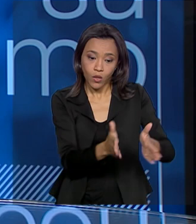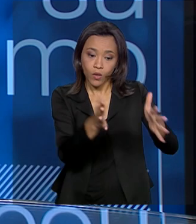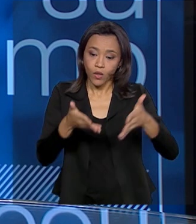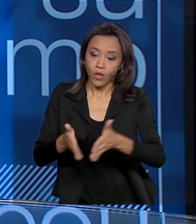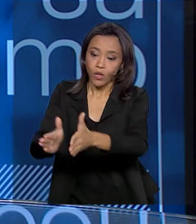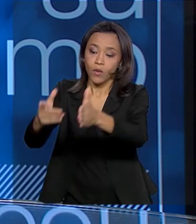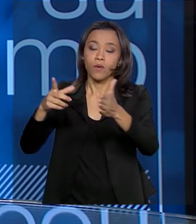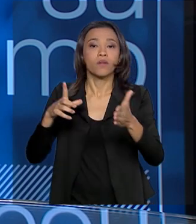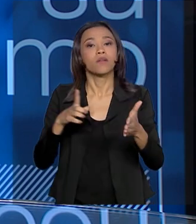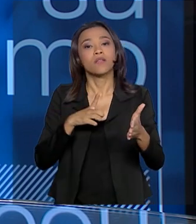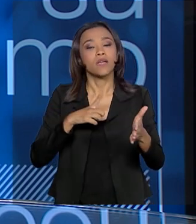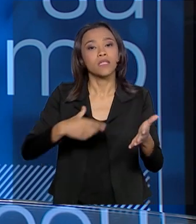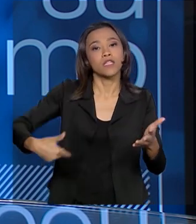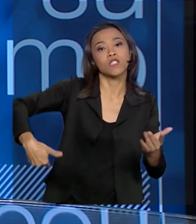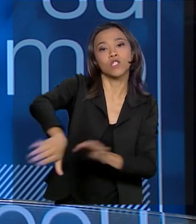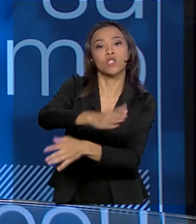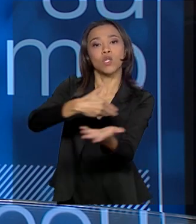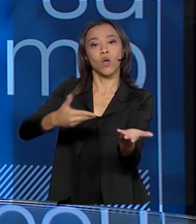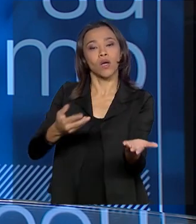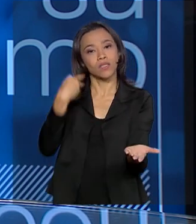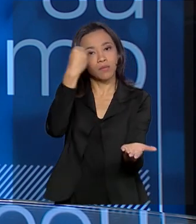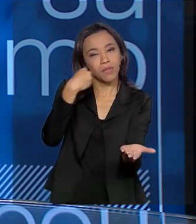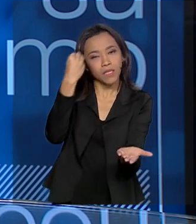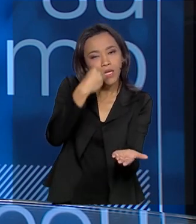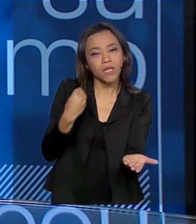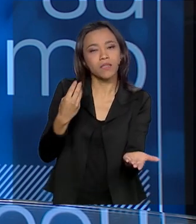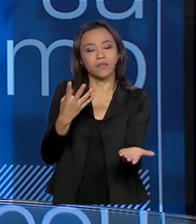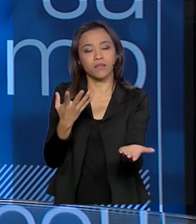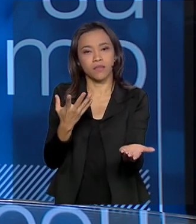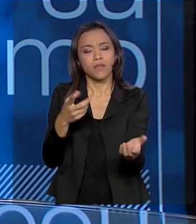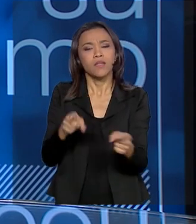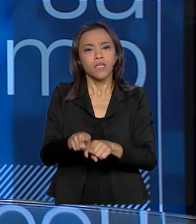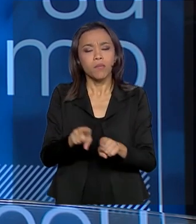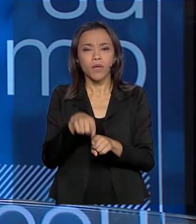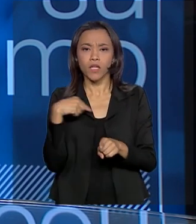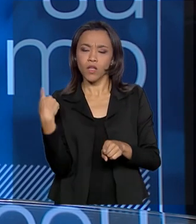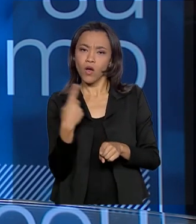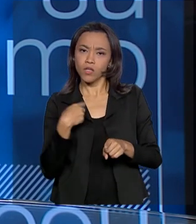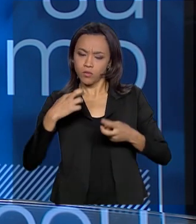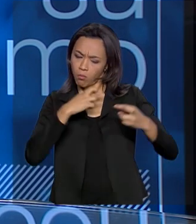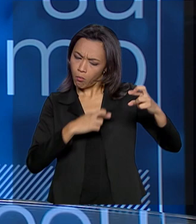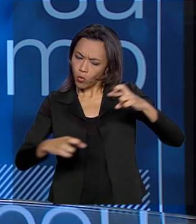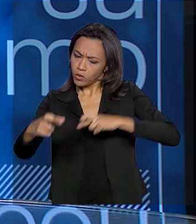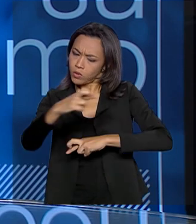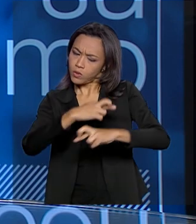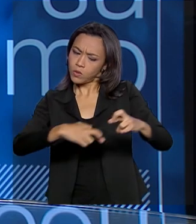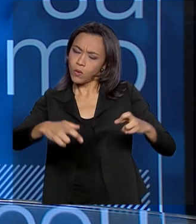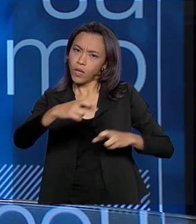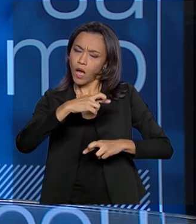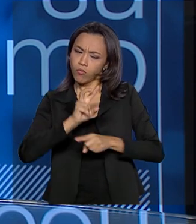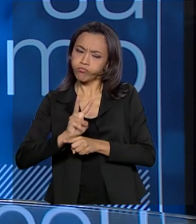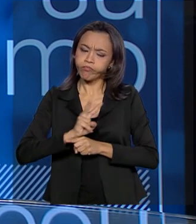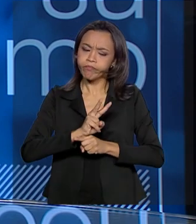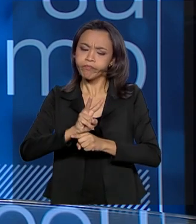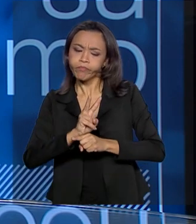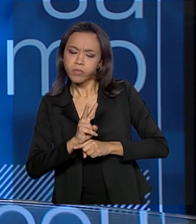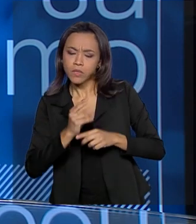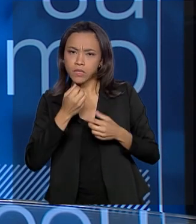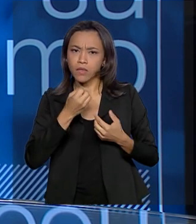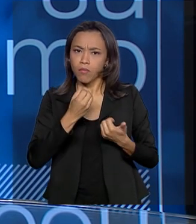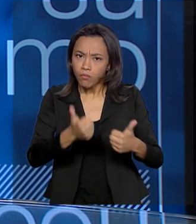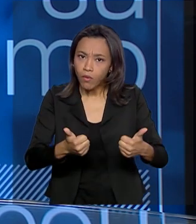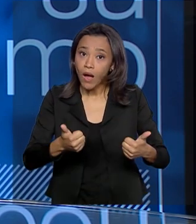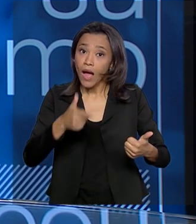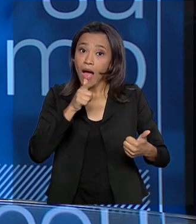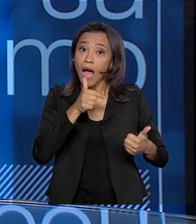que envolve a ABC, dessa troca de experiências e da gente fazer também um monitoramento onde a gente consiga ter mais preciso o balanço hídrico, as